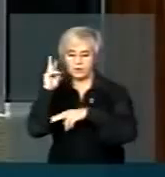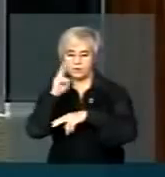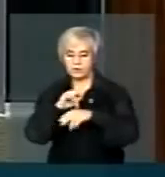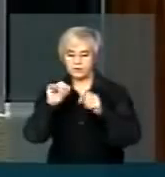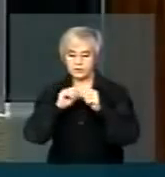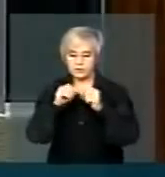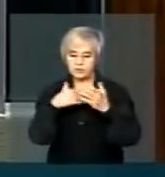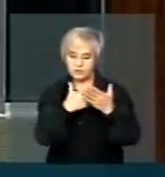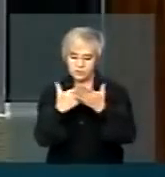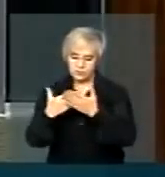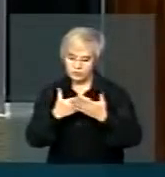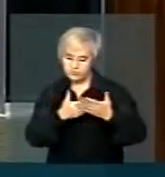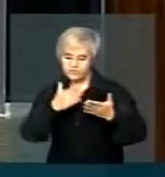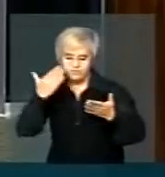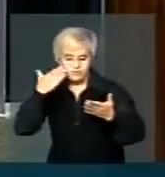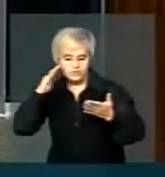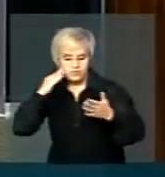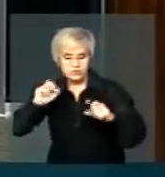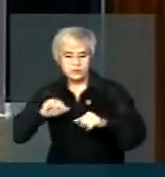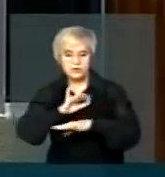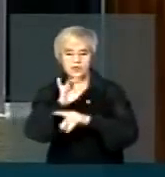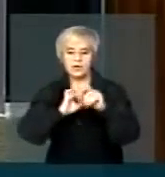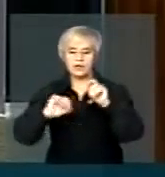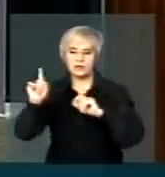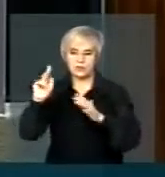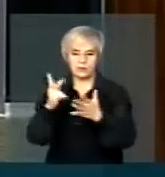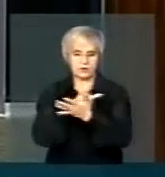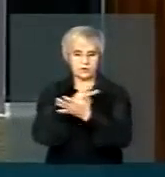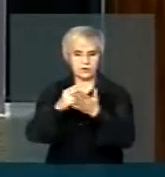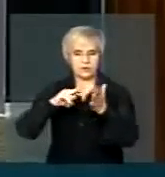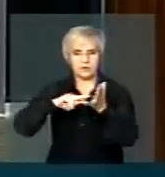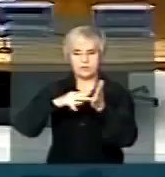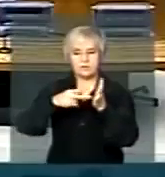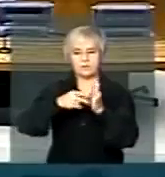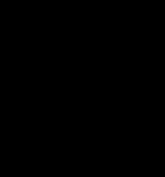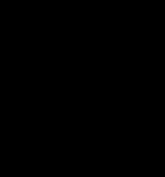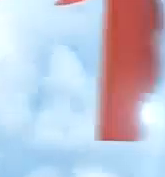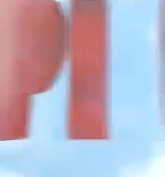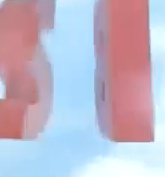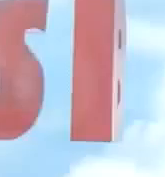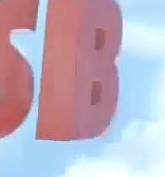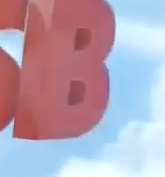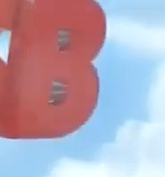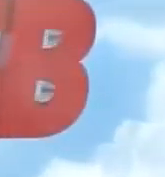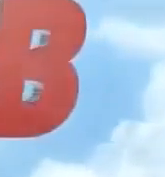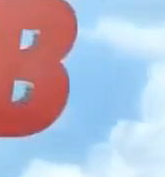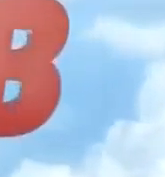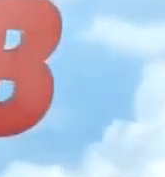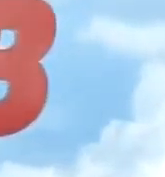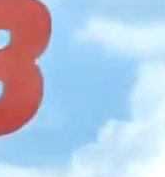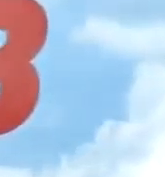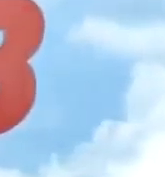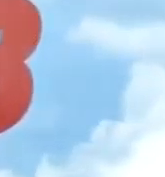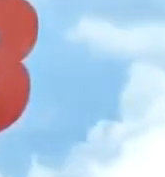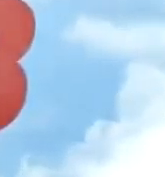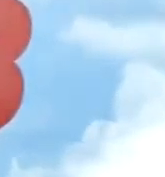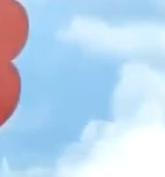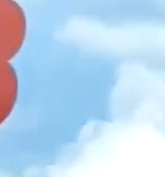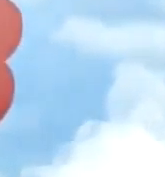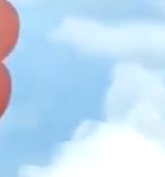fazer um juízo de valor do que fizemos aqui. Obrigado, Presidente. Obrigado. Obrigado. Obrigado. Obrigado.